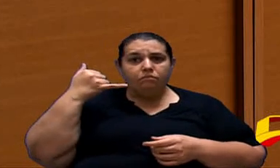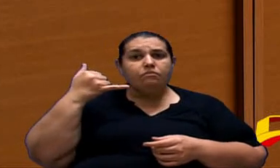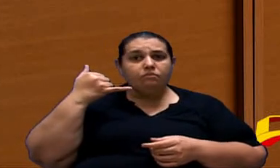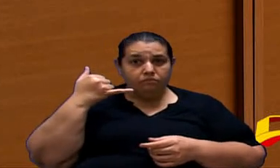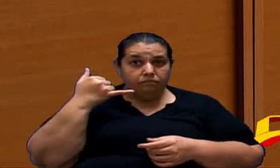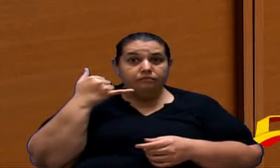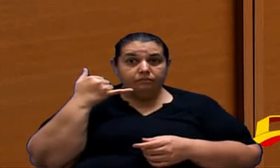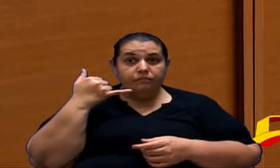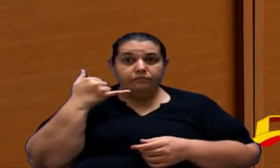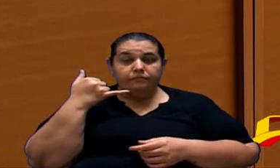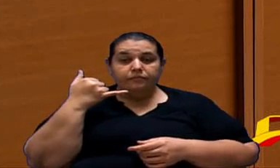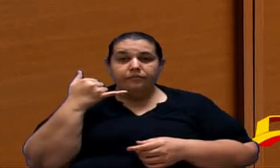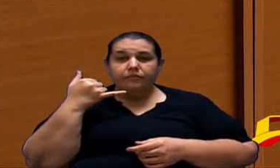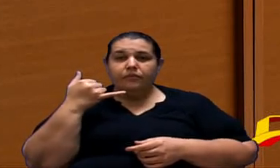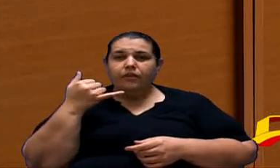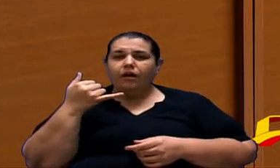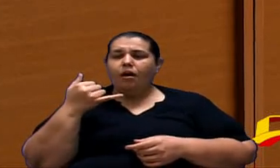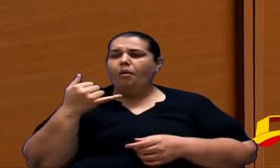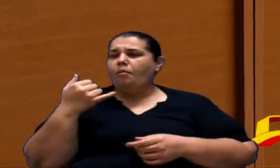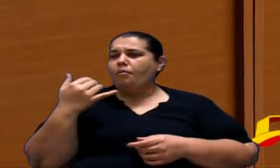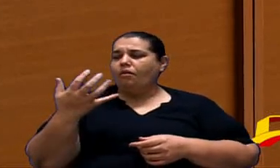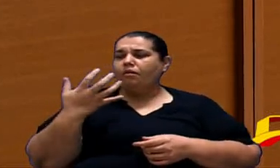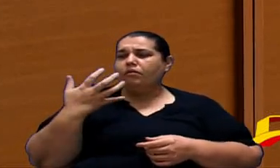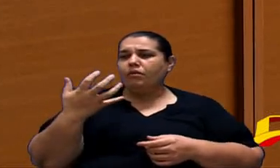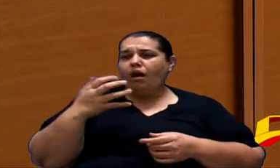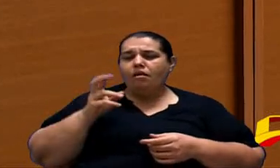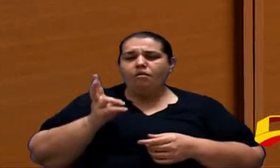para ficar à disposição